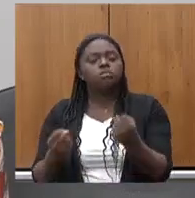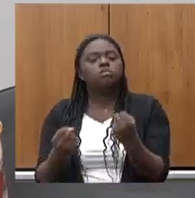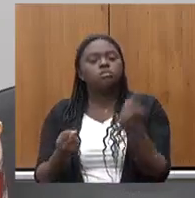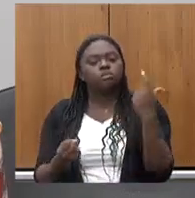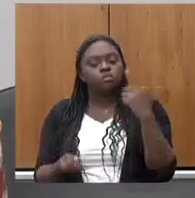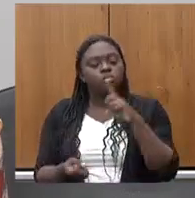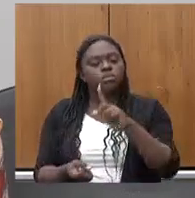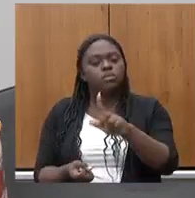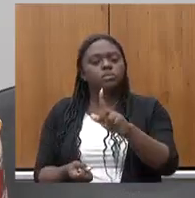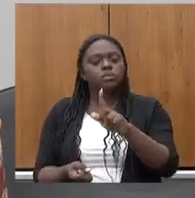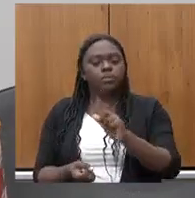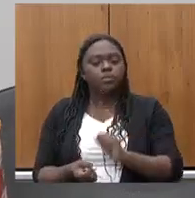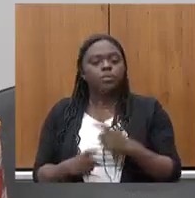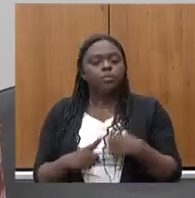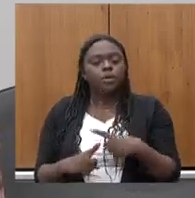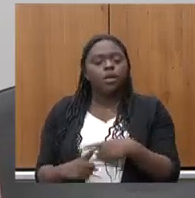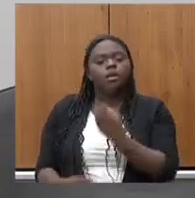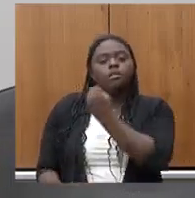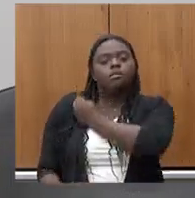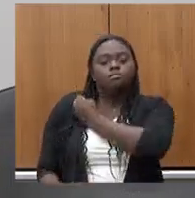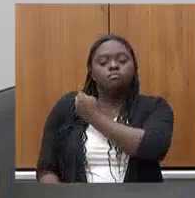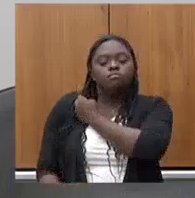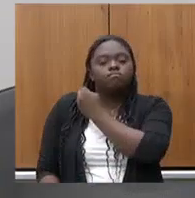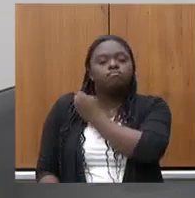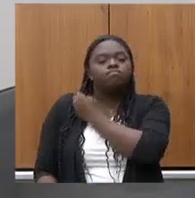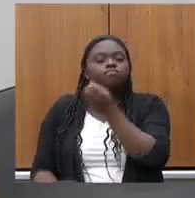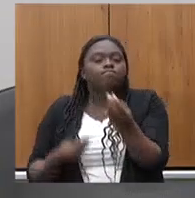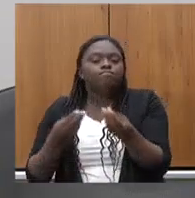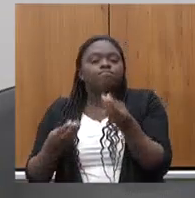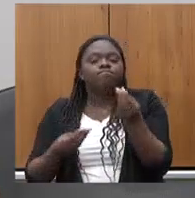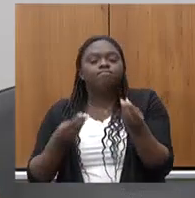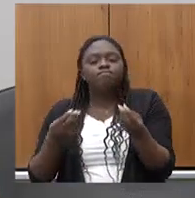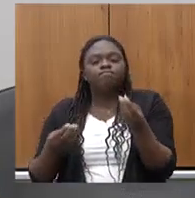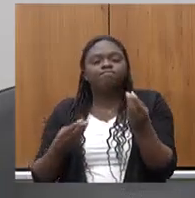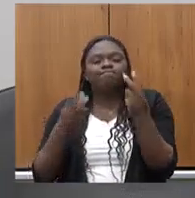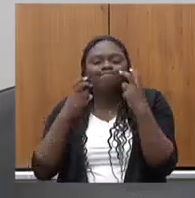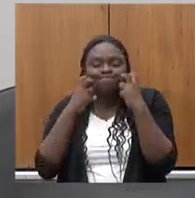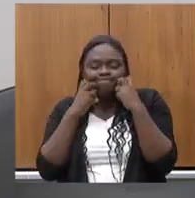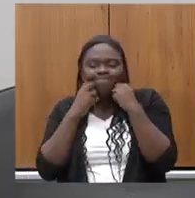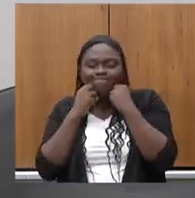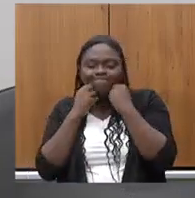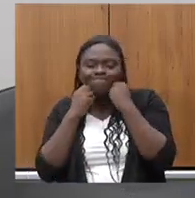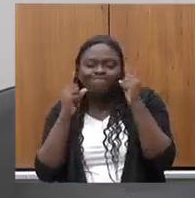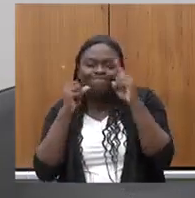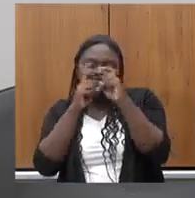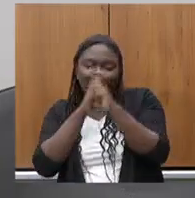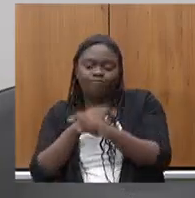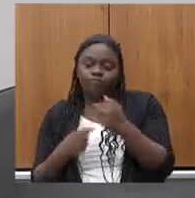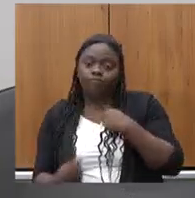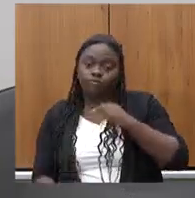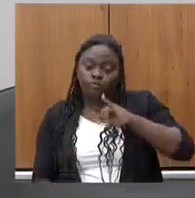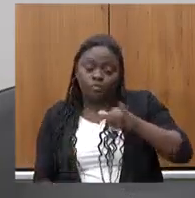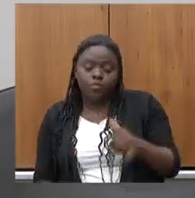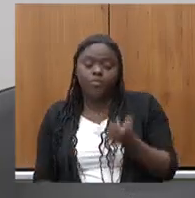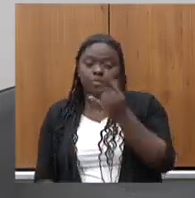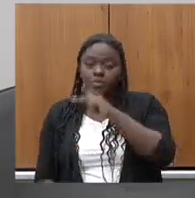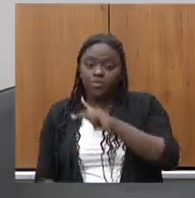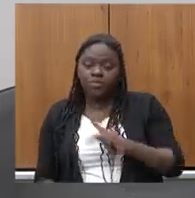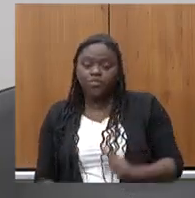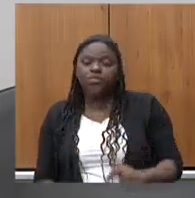mínimo constitucional porque os números eles estão eles estão constrangedores eu vou aproveitar presidente